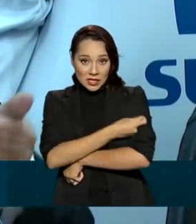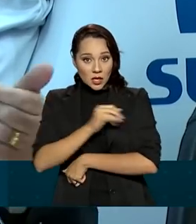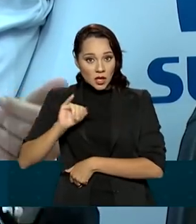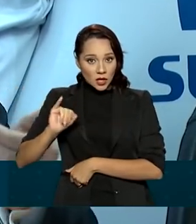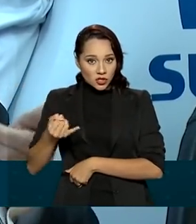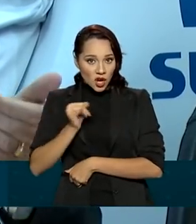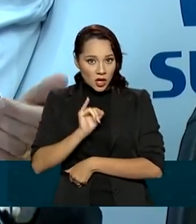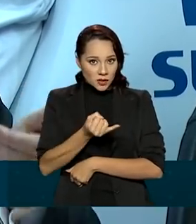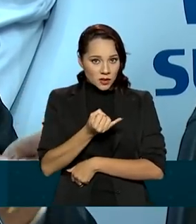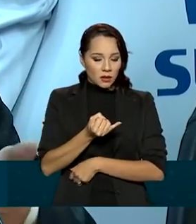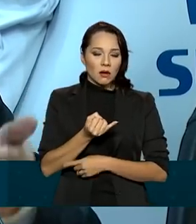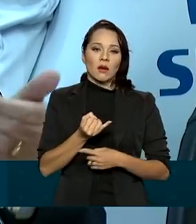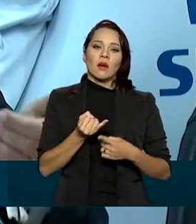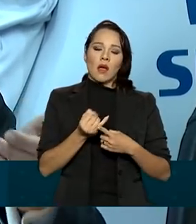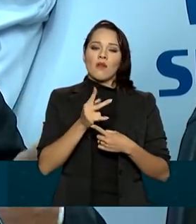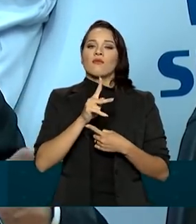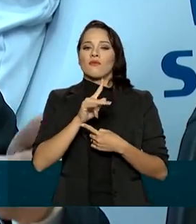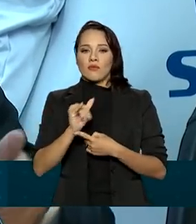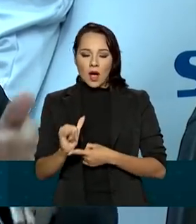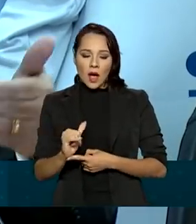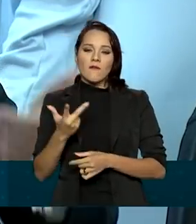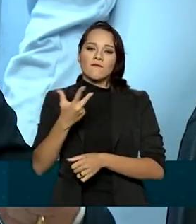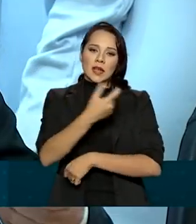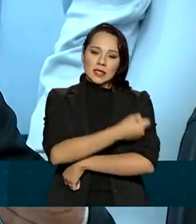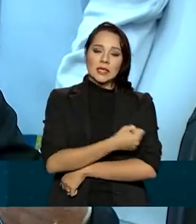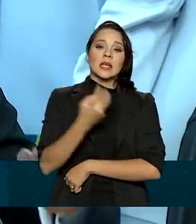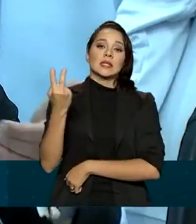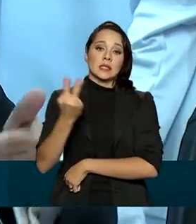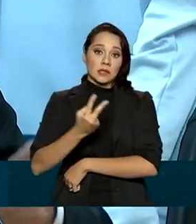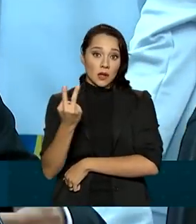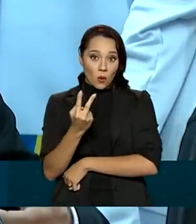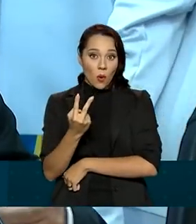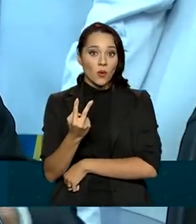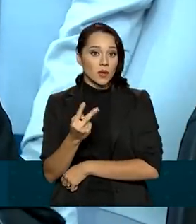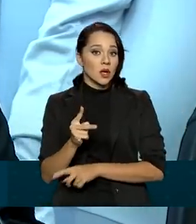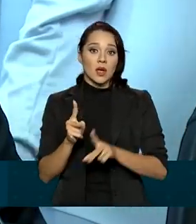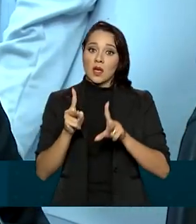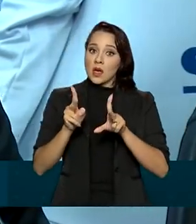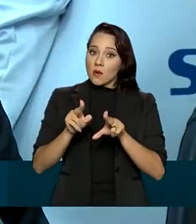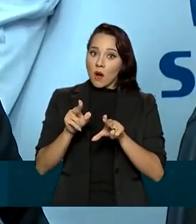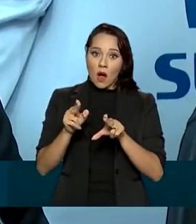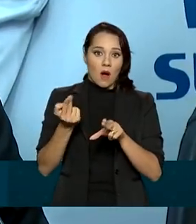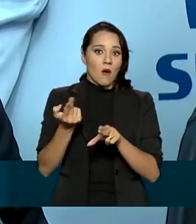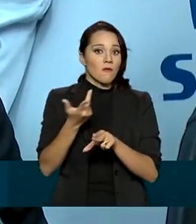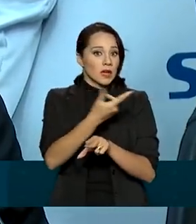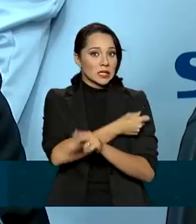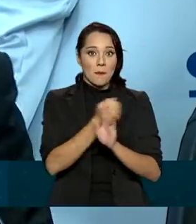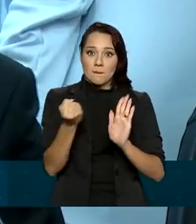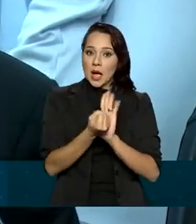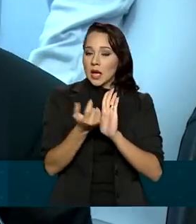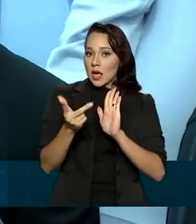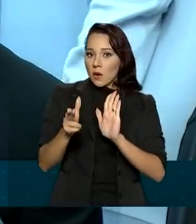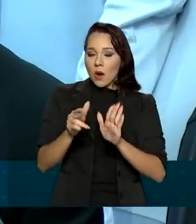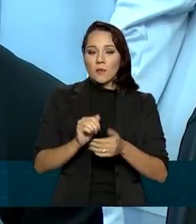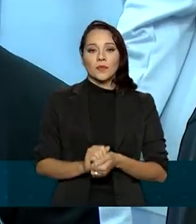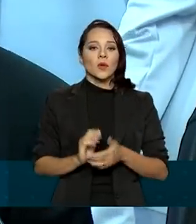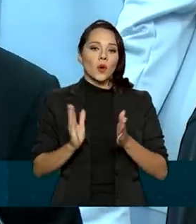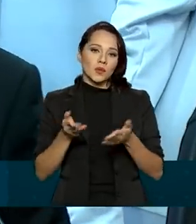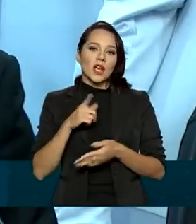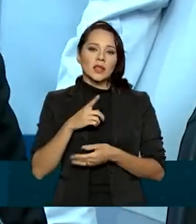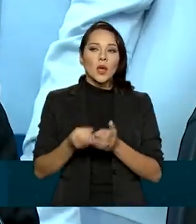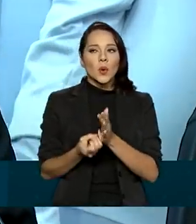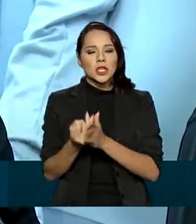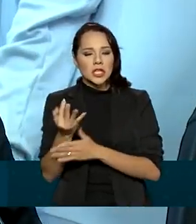Janssen, eles vão tomar a segunda dose do mesmo imunizante. E como nós temos